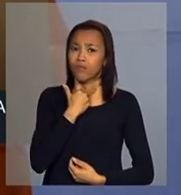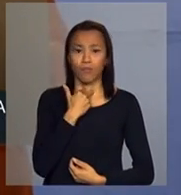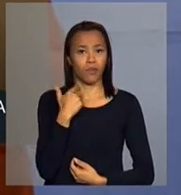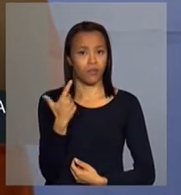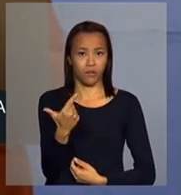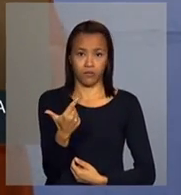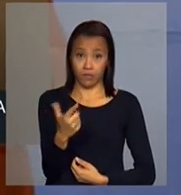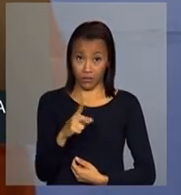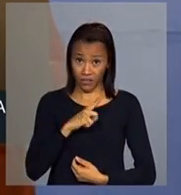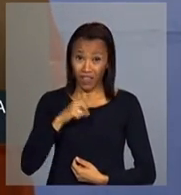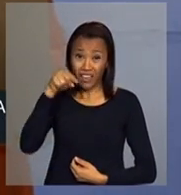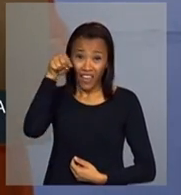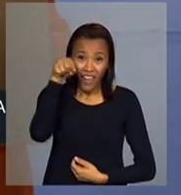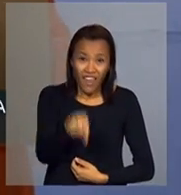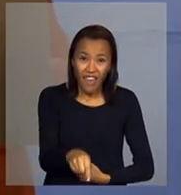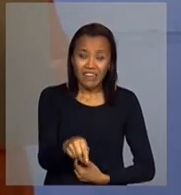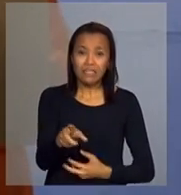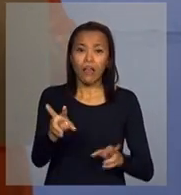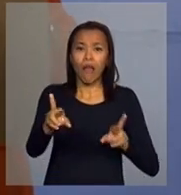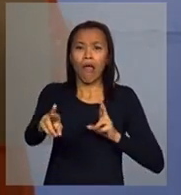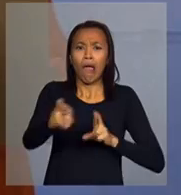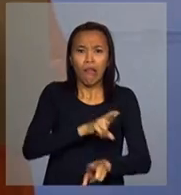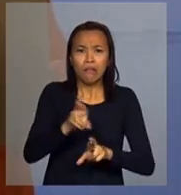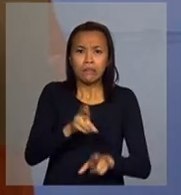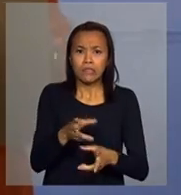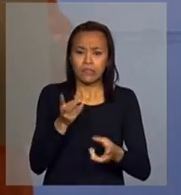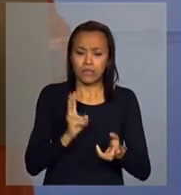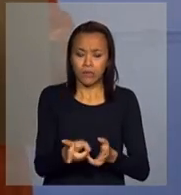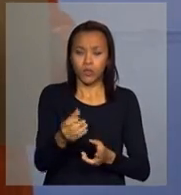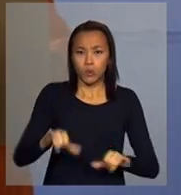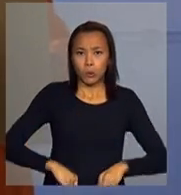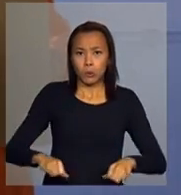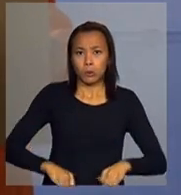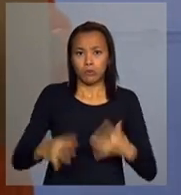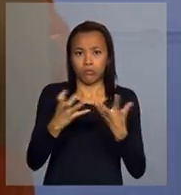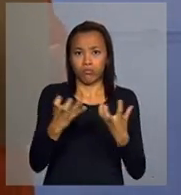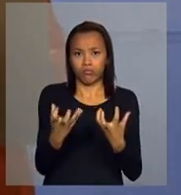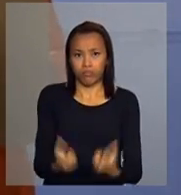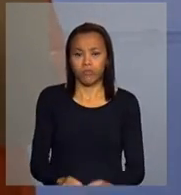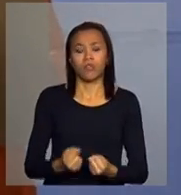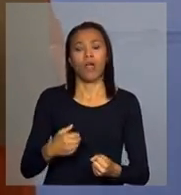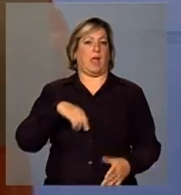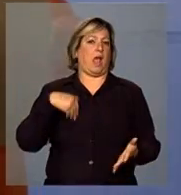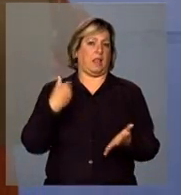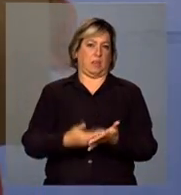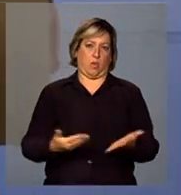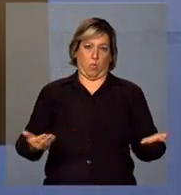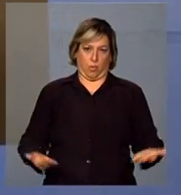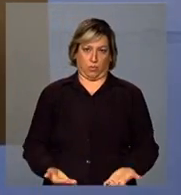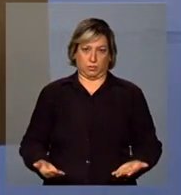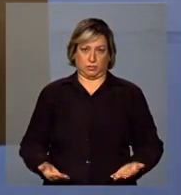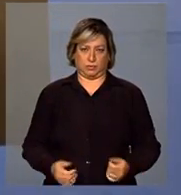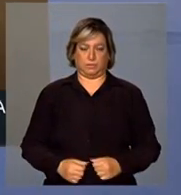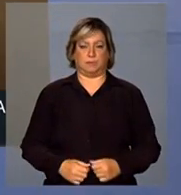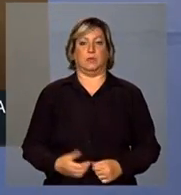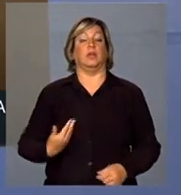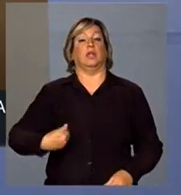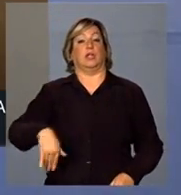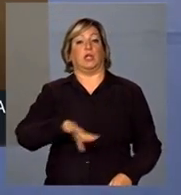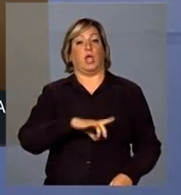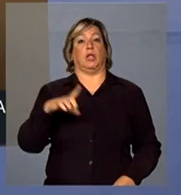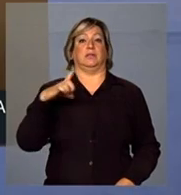esse tipo de relação com a seca que nós tivemos até hoje. Nós estamos